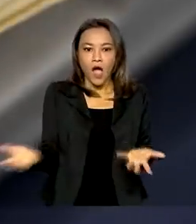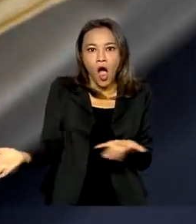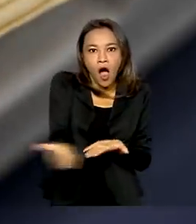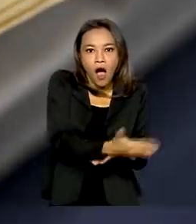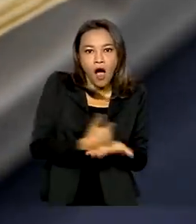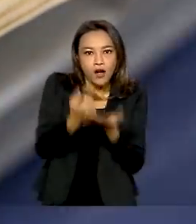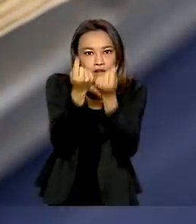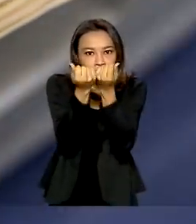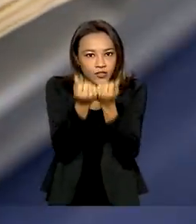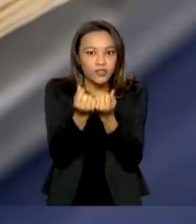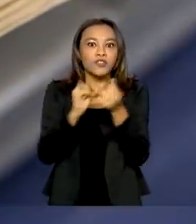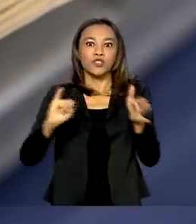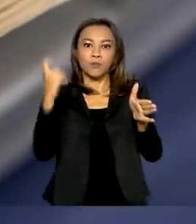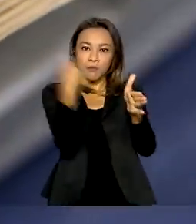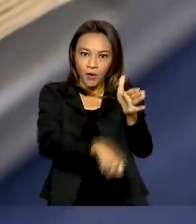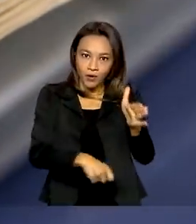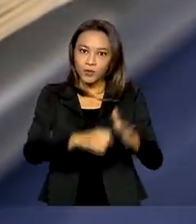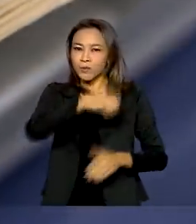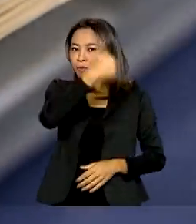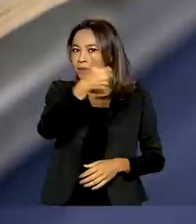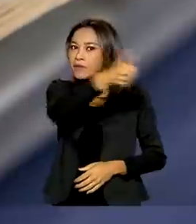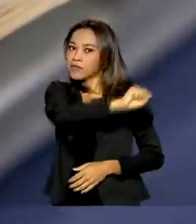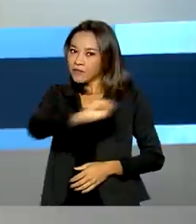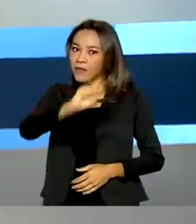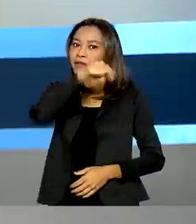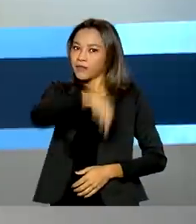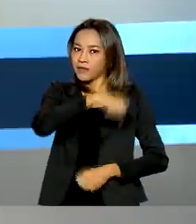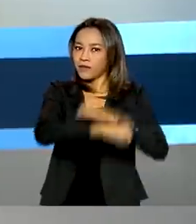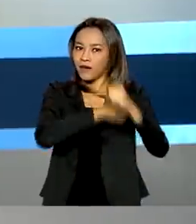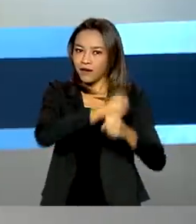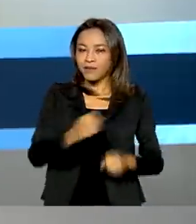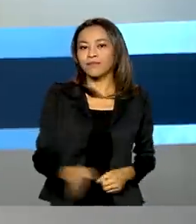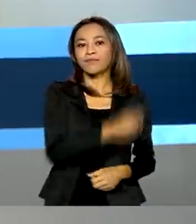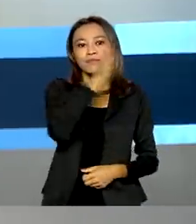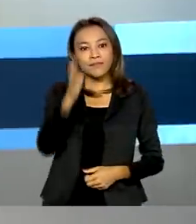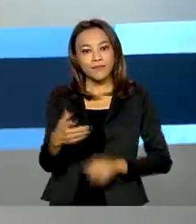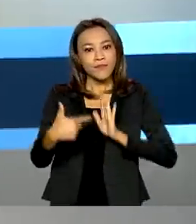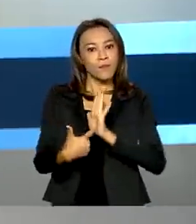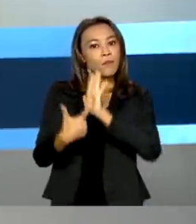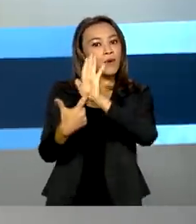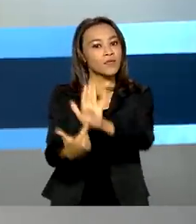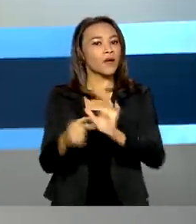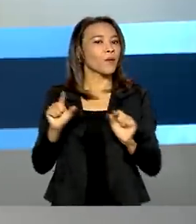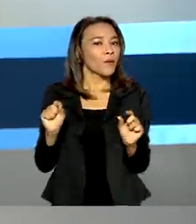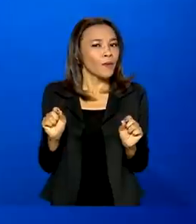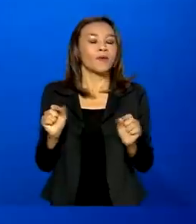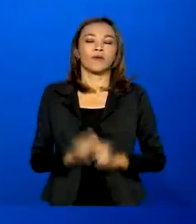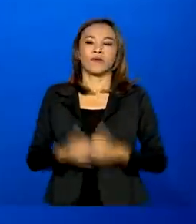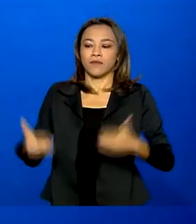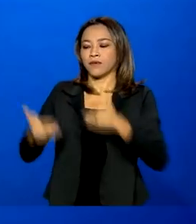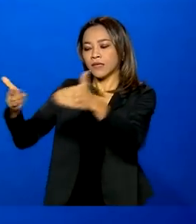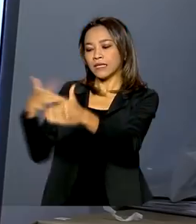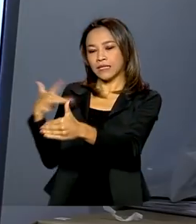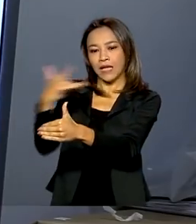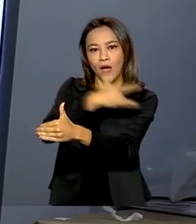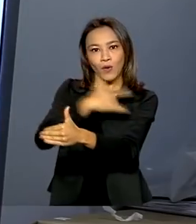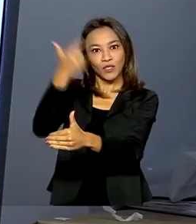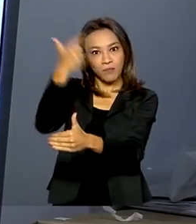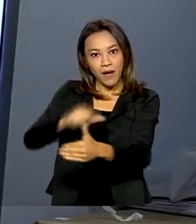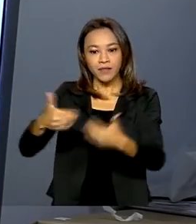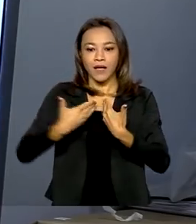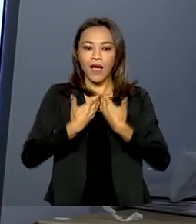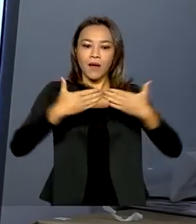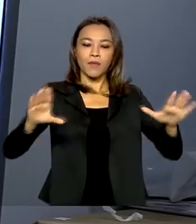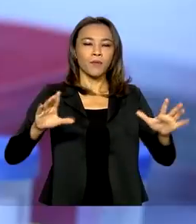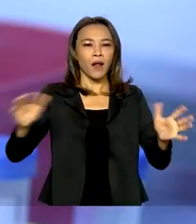arrecadação de impostos no primeiro semestre do ano. E vamos mostrar também que o Ministério da Saúde abriu uma chamada